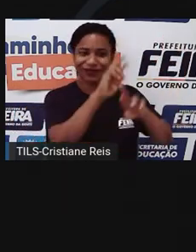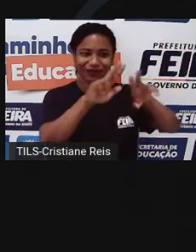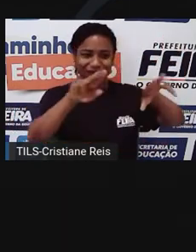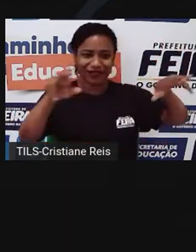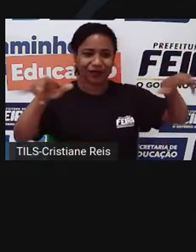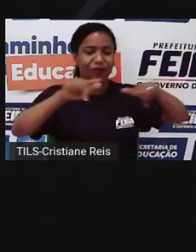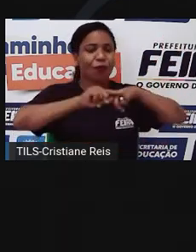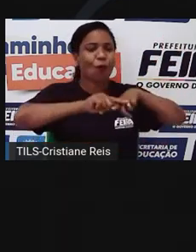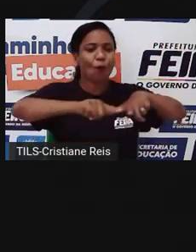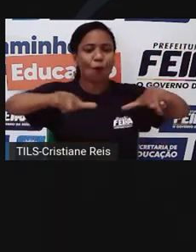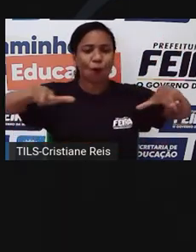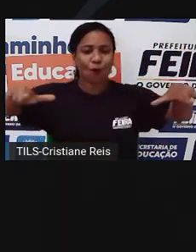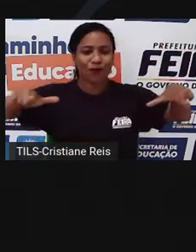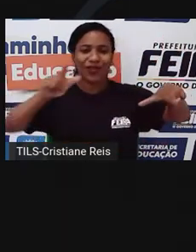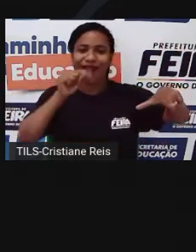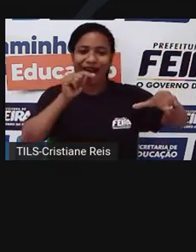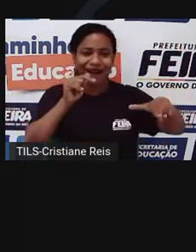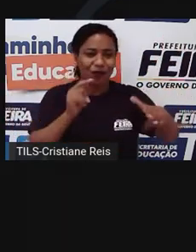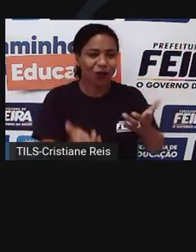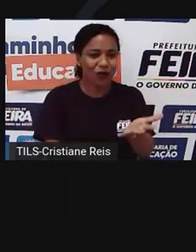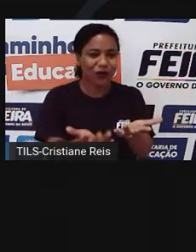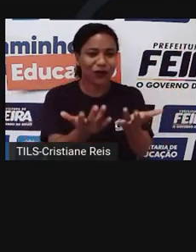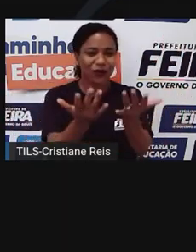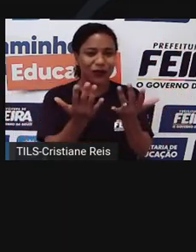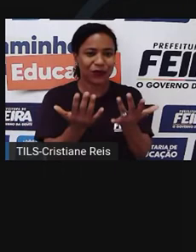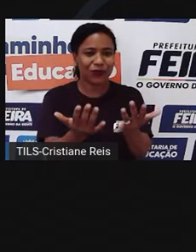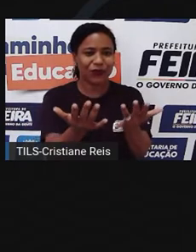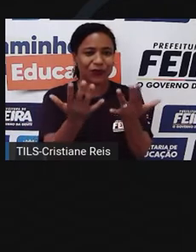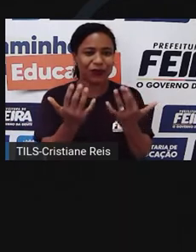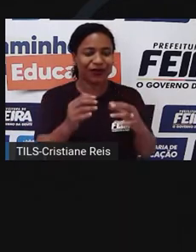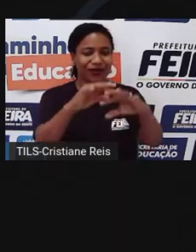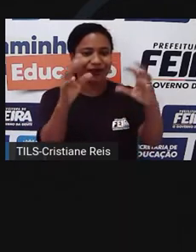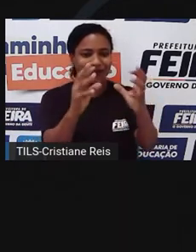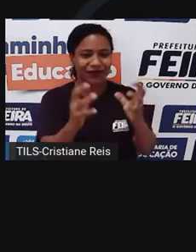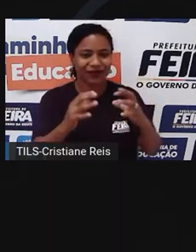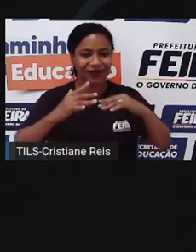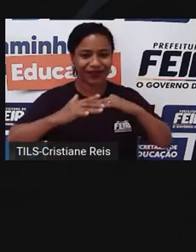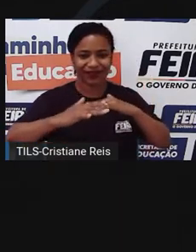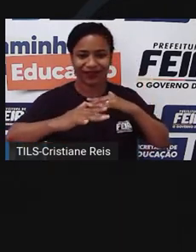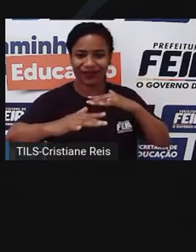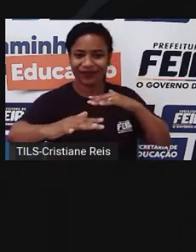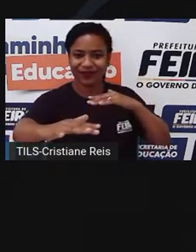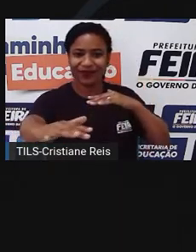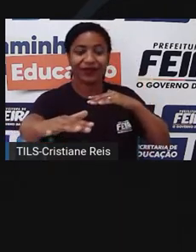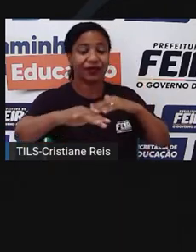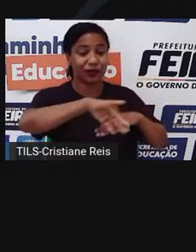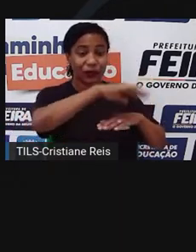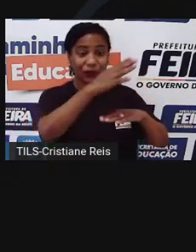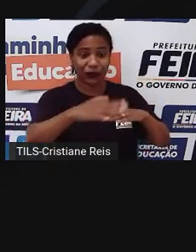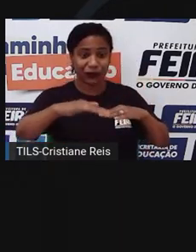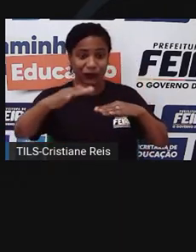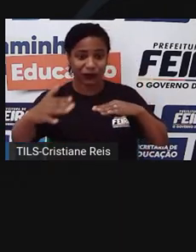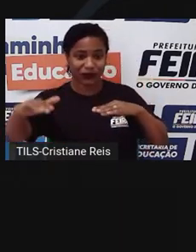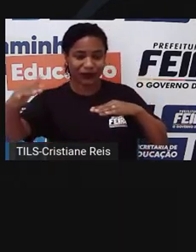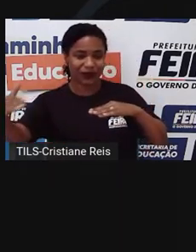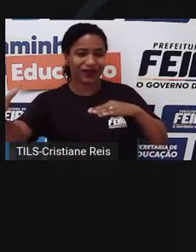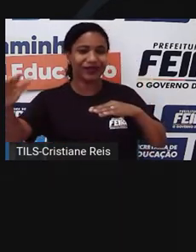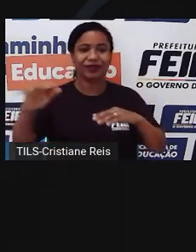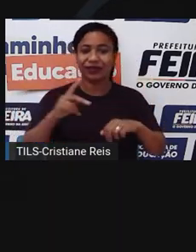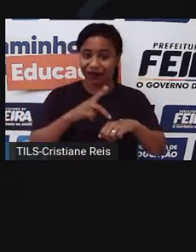campos alagrados, várzeas, áreas de cerrado, refúgios